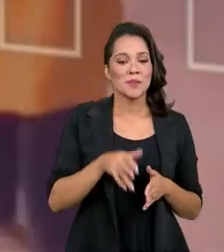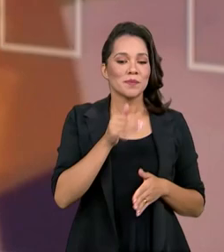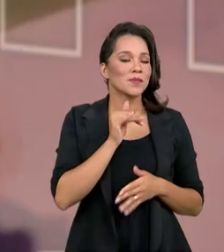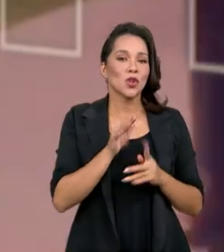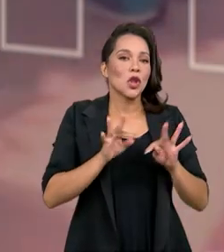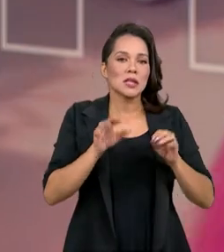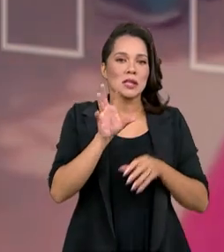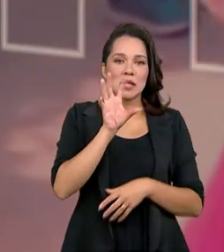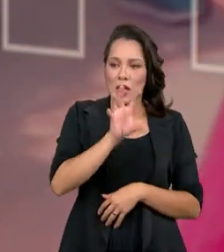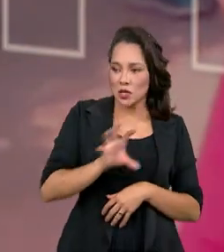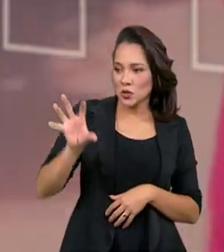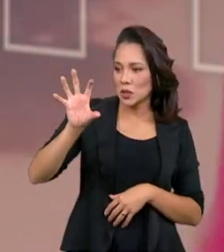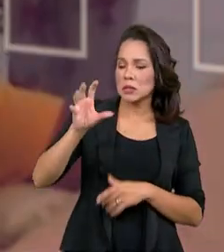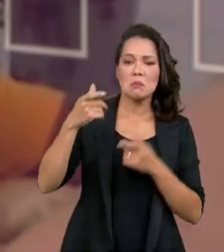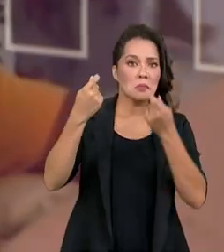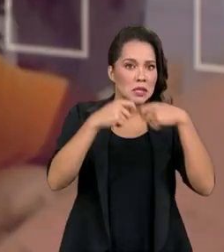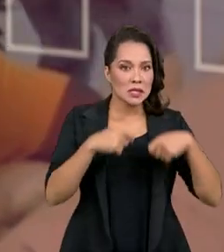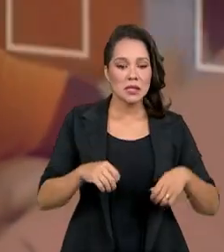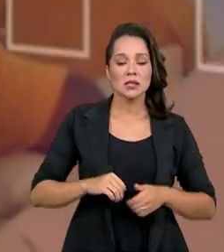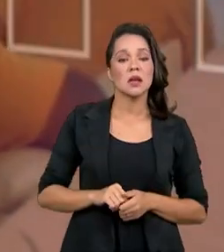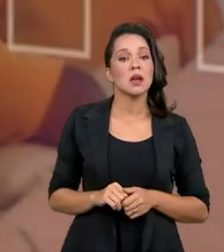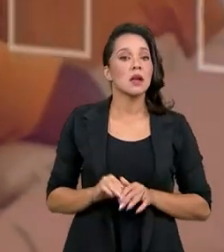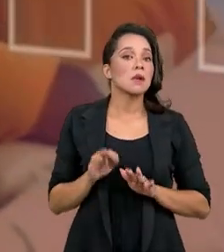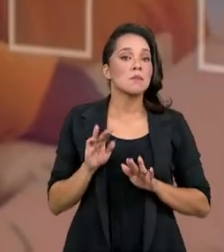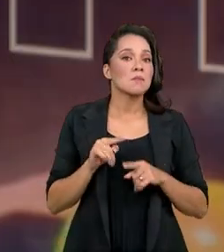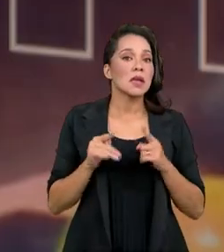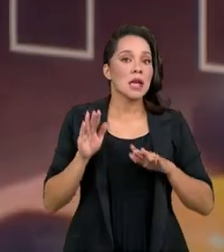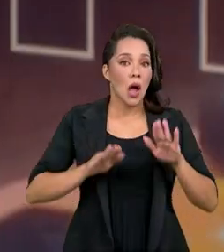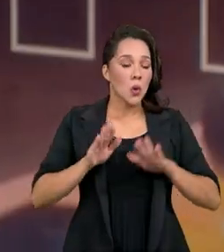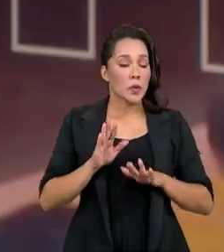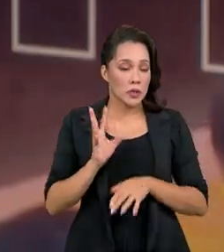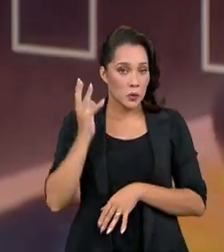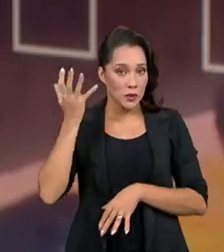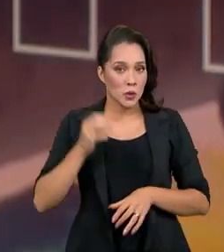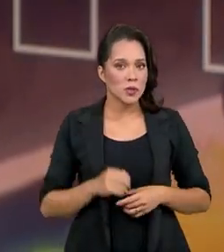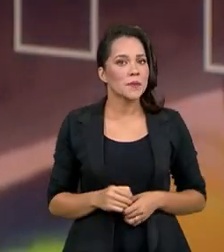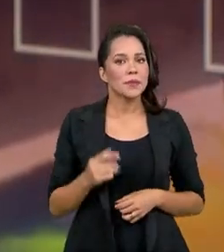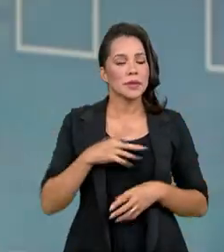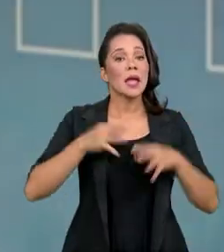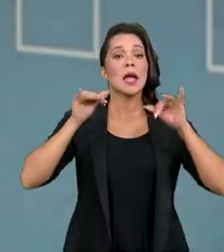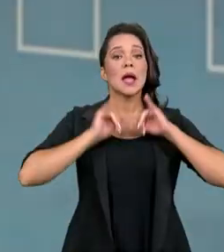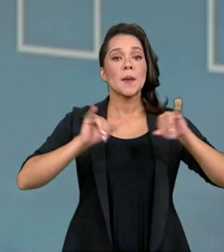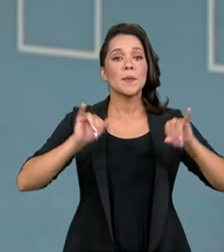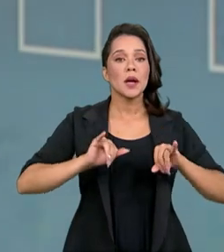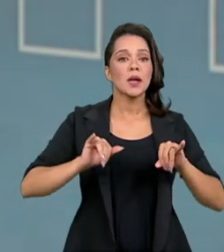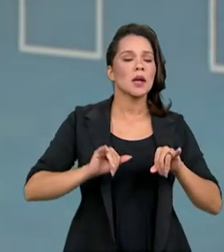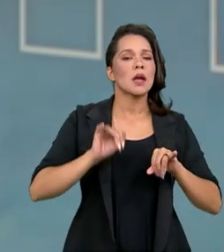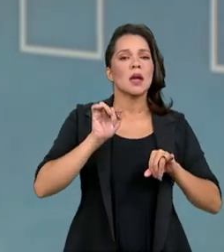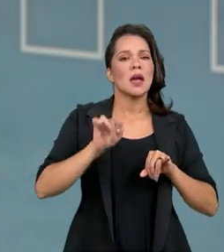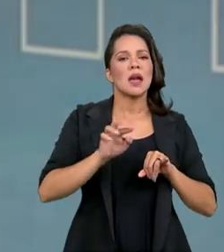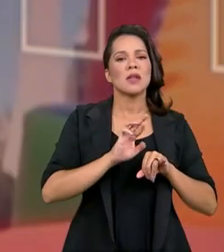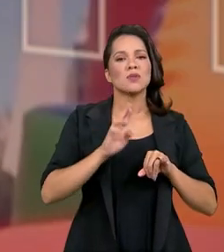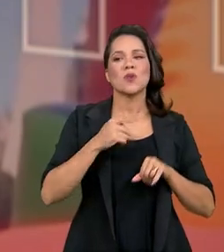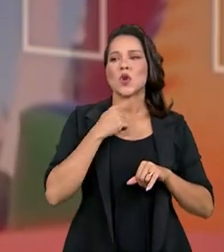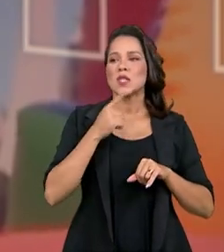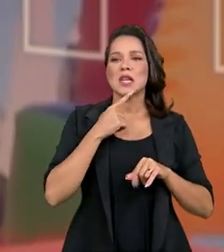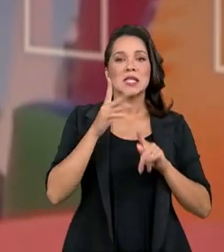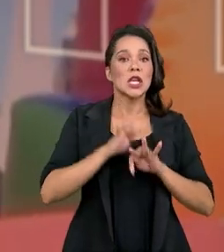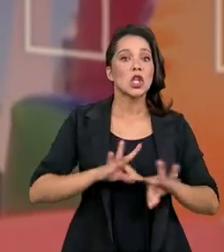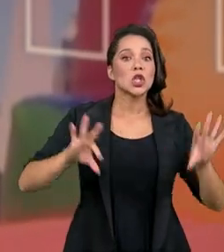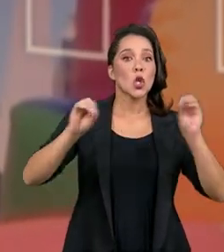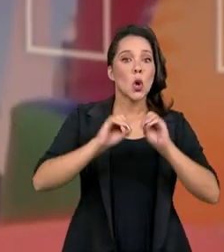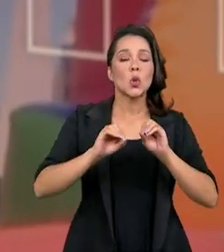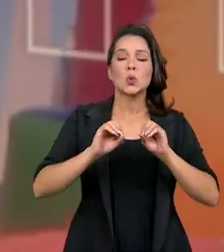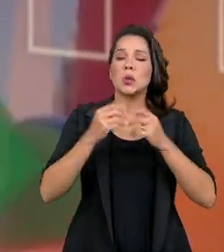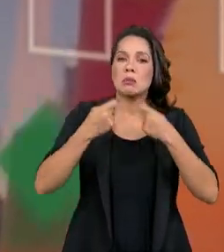todas as regiões do país têm necessidades, mas em algumas situações a campanha, ela não atenderia toda a